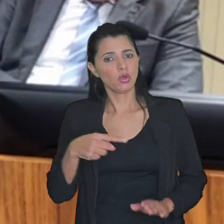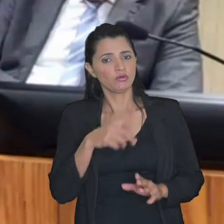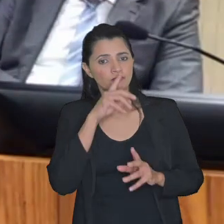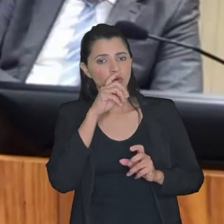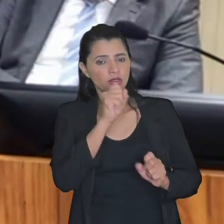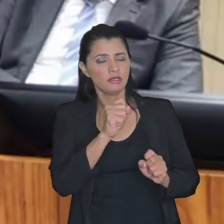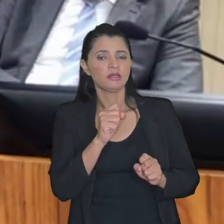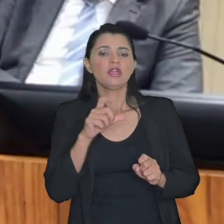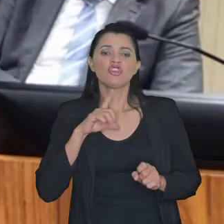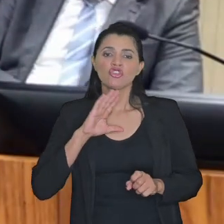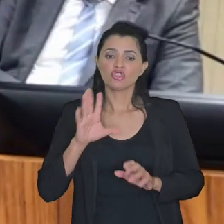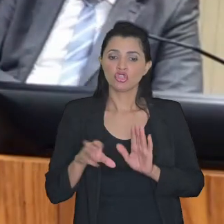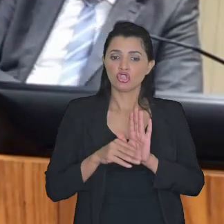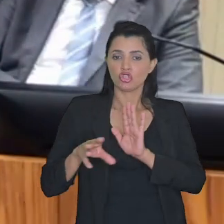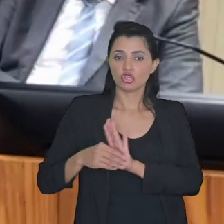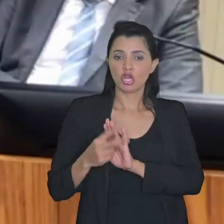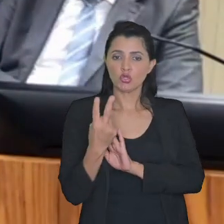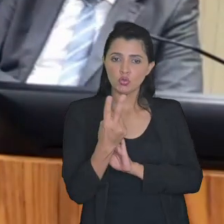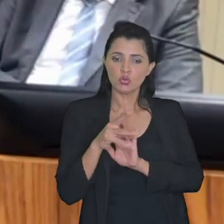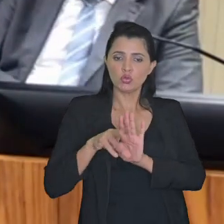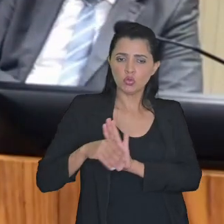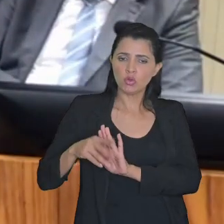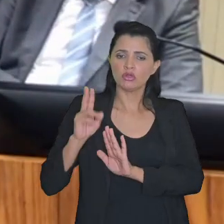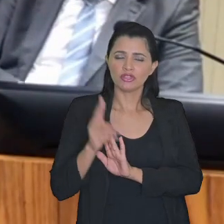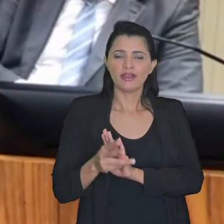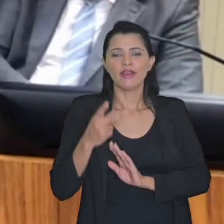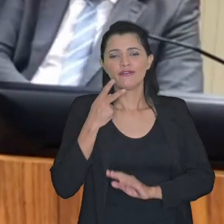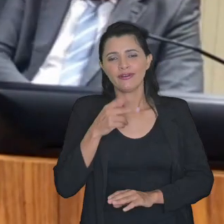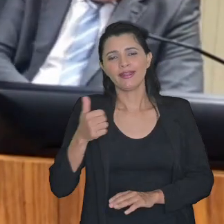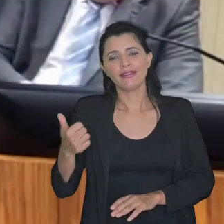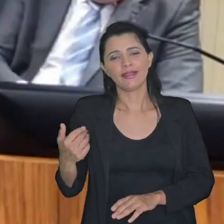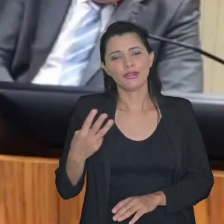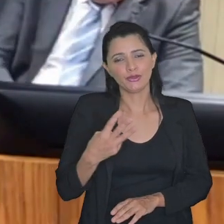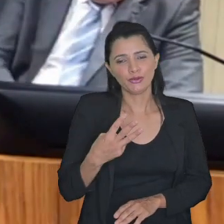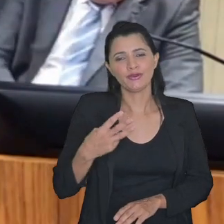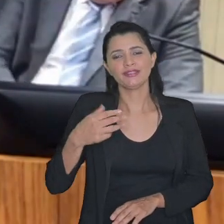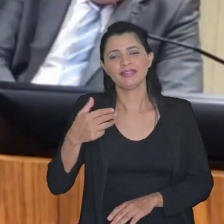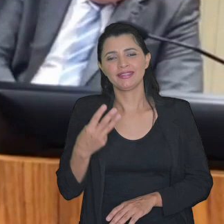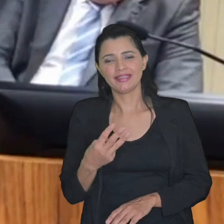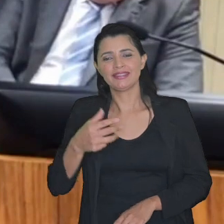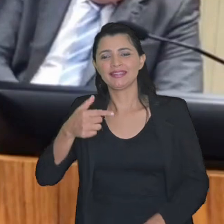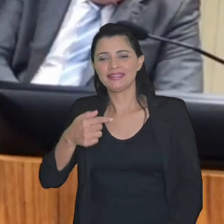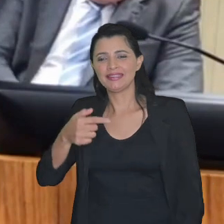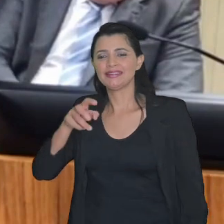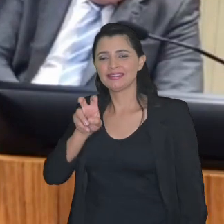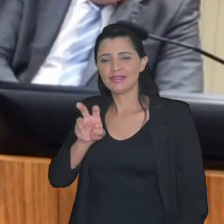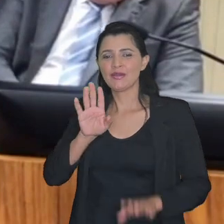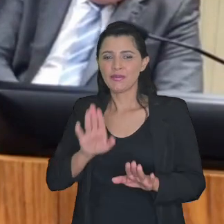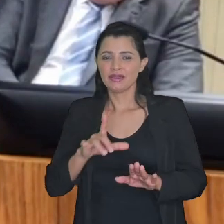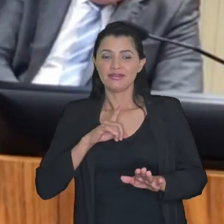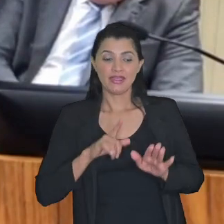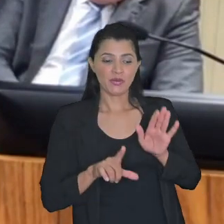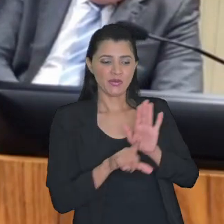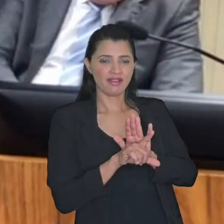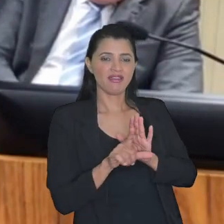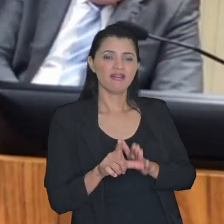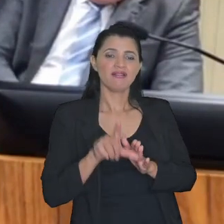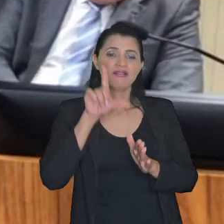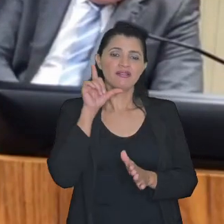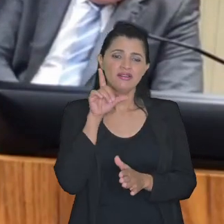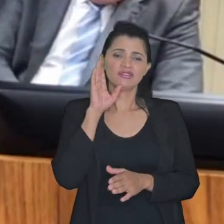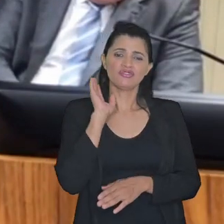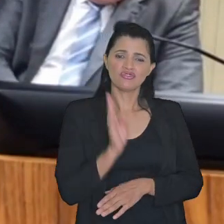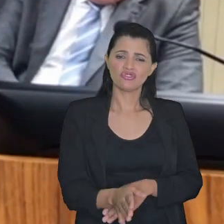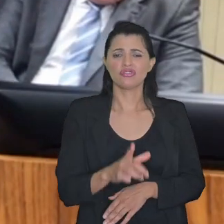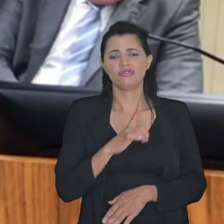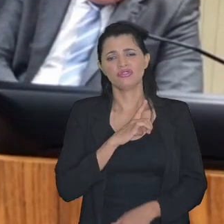já temos duas emendas a 13.988 a gente fala muito da 14.375 mas há uma lei precedente